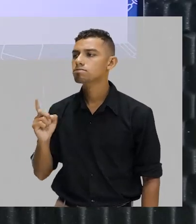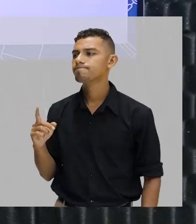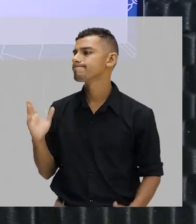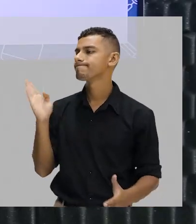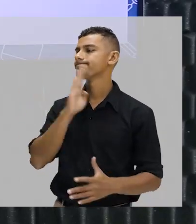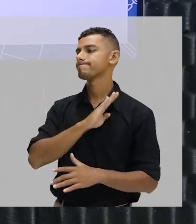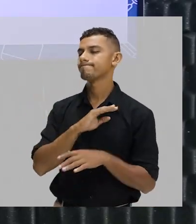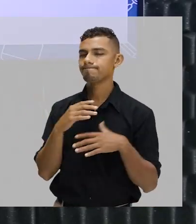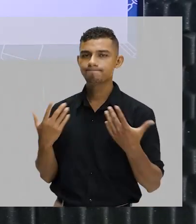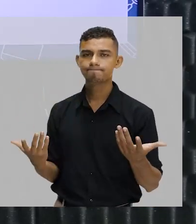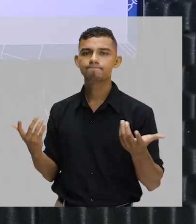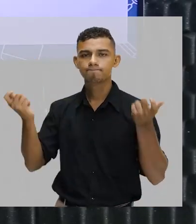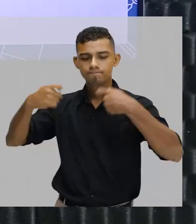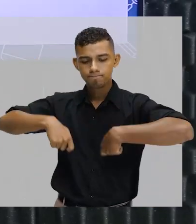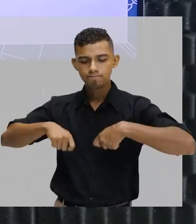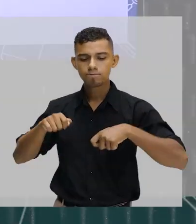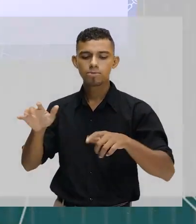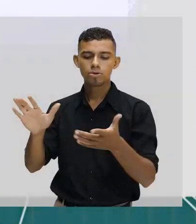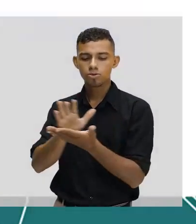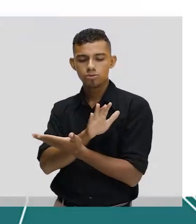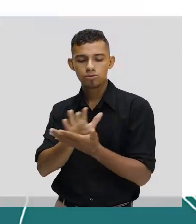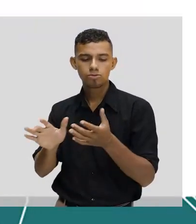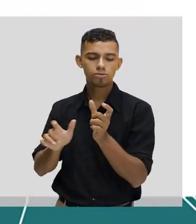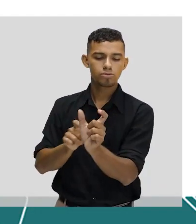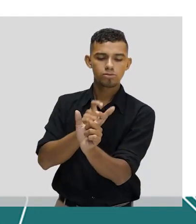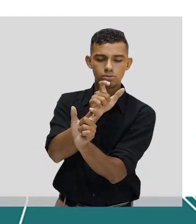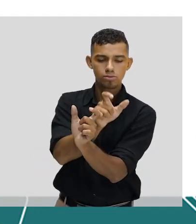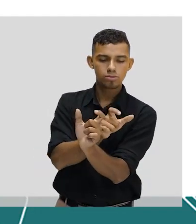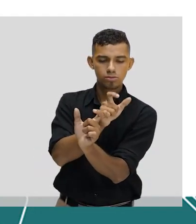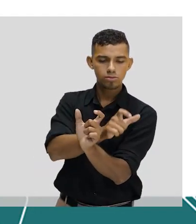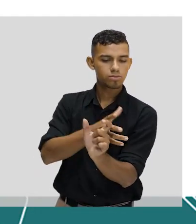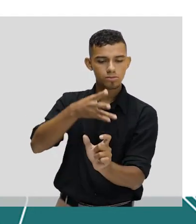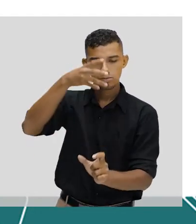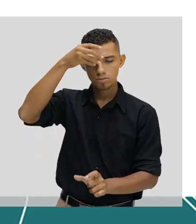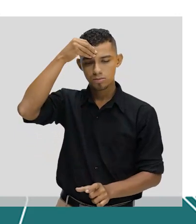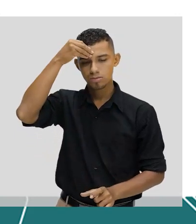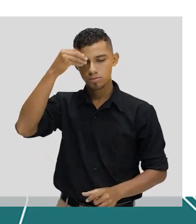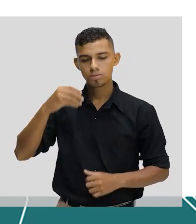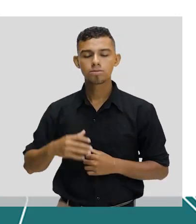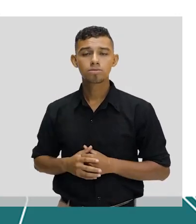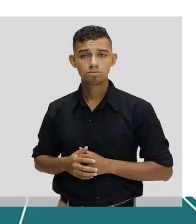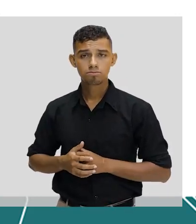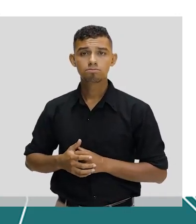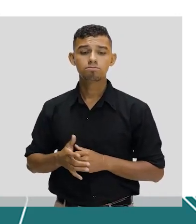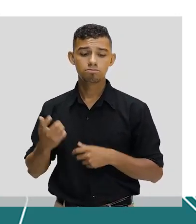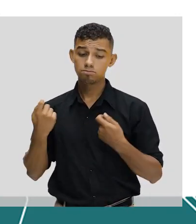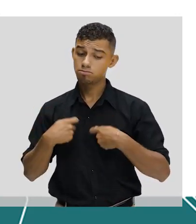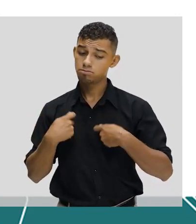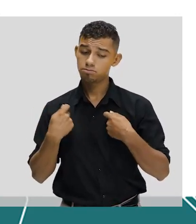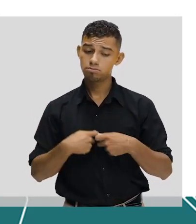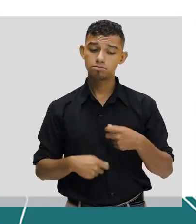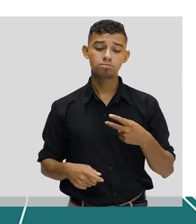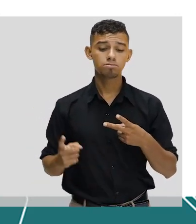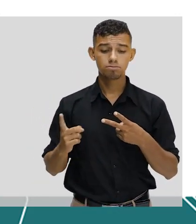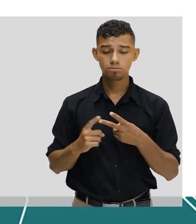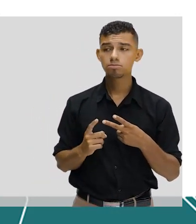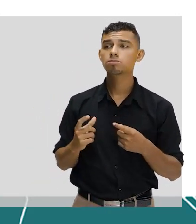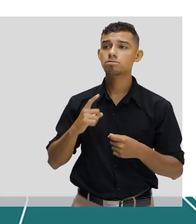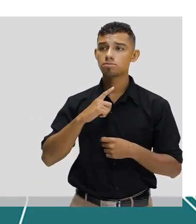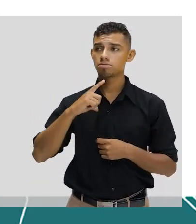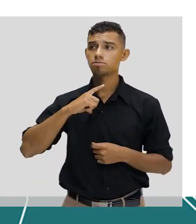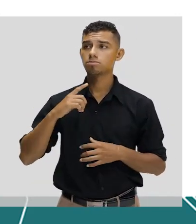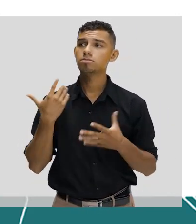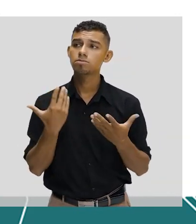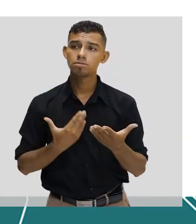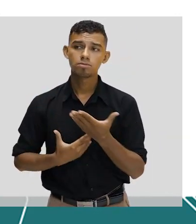observa certos prefixos, você consegue compreender alguns sentidos. Também é possível nós observarmos que, no